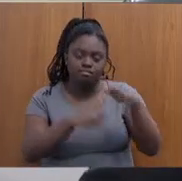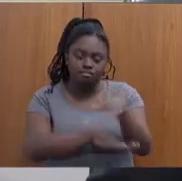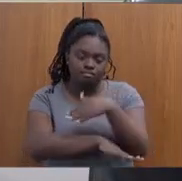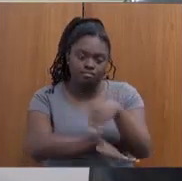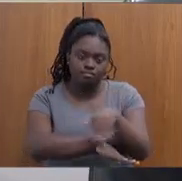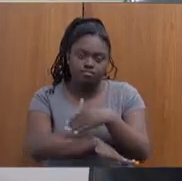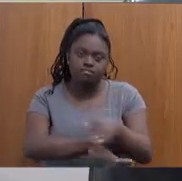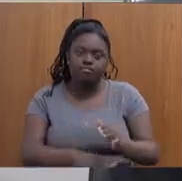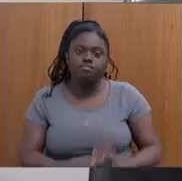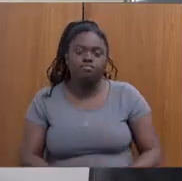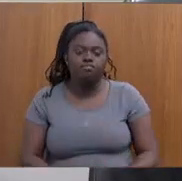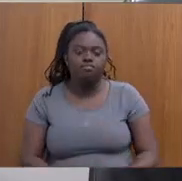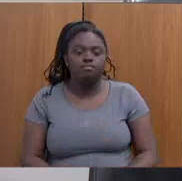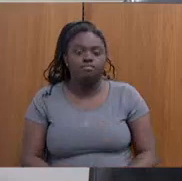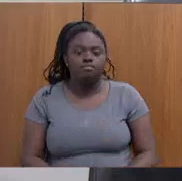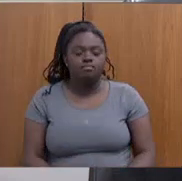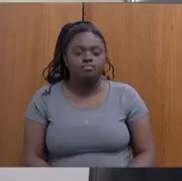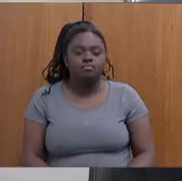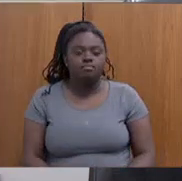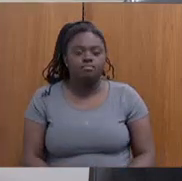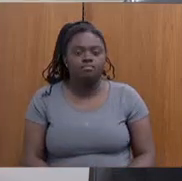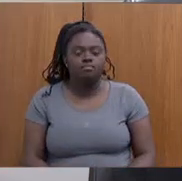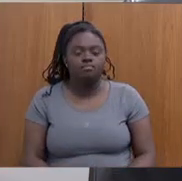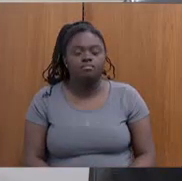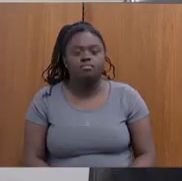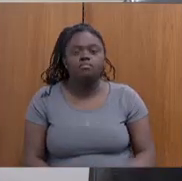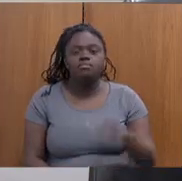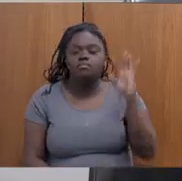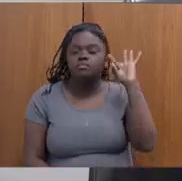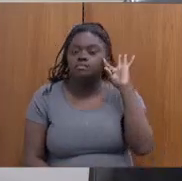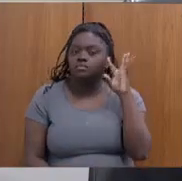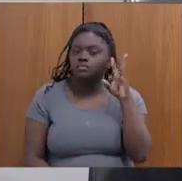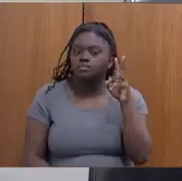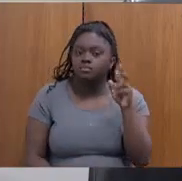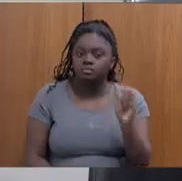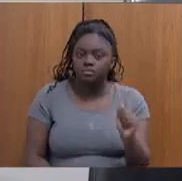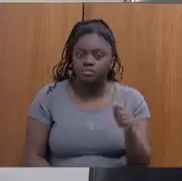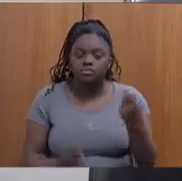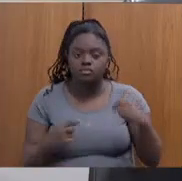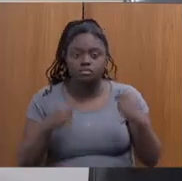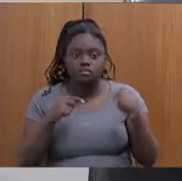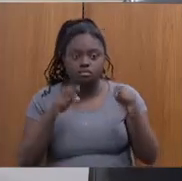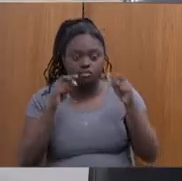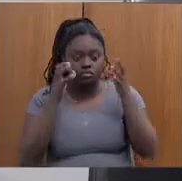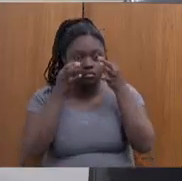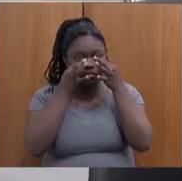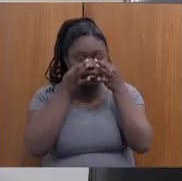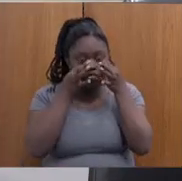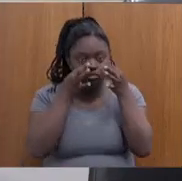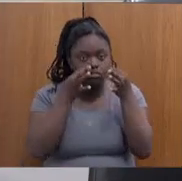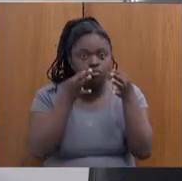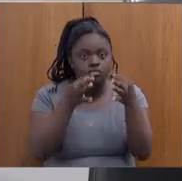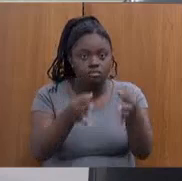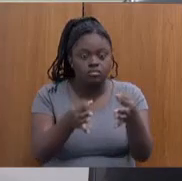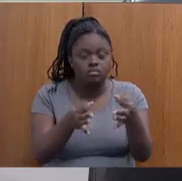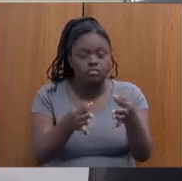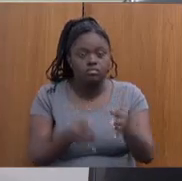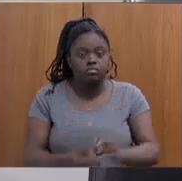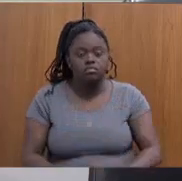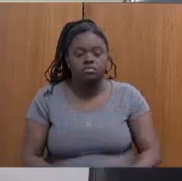que eu acho que a gente tem que ter um olhar com muita atenção nesse setor, nessa